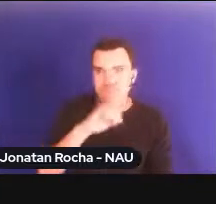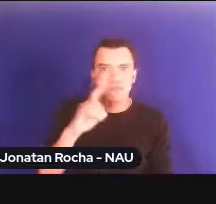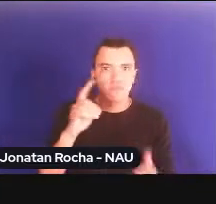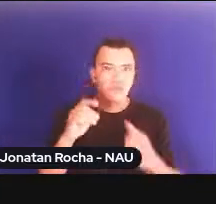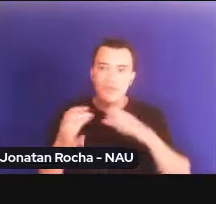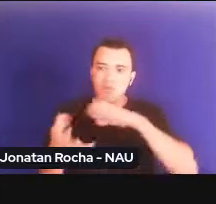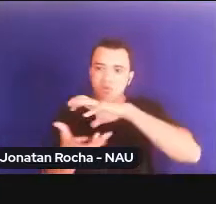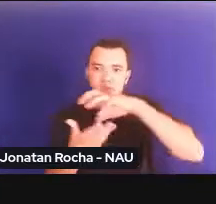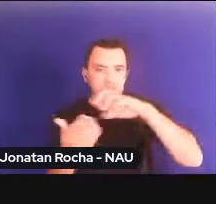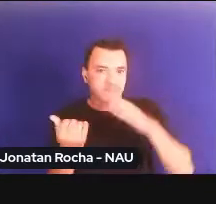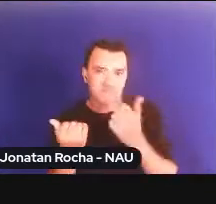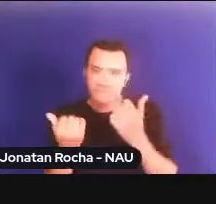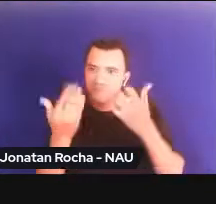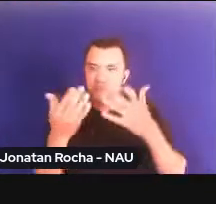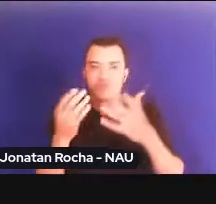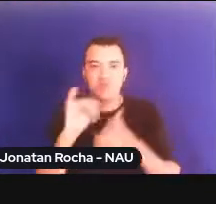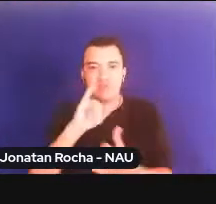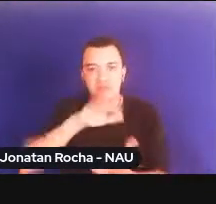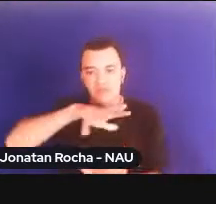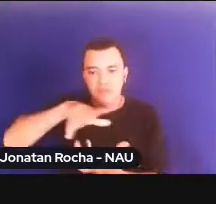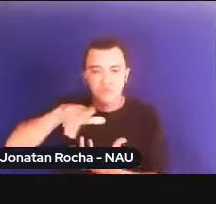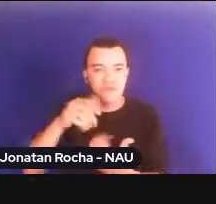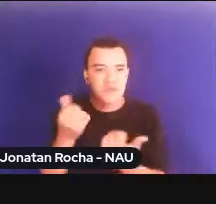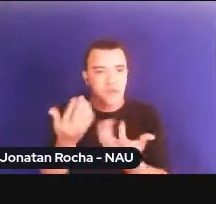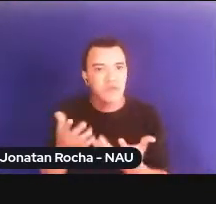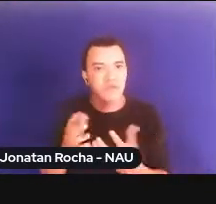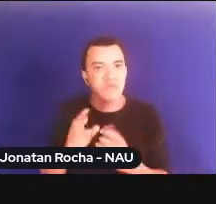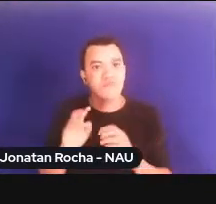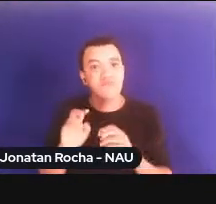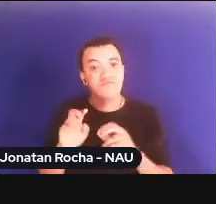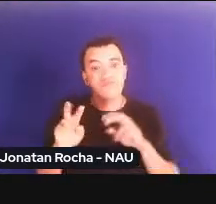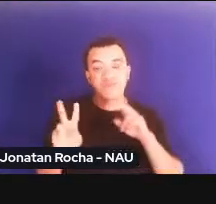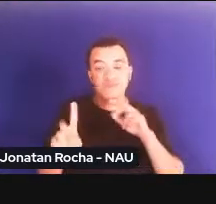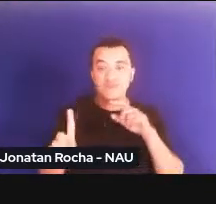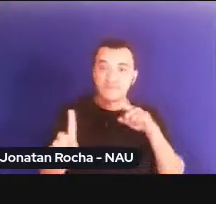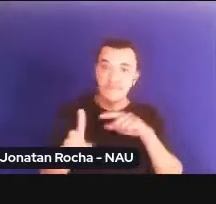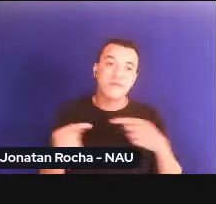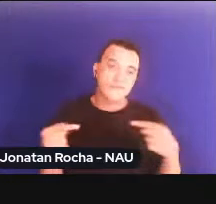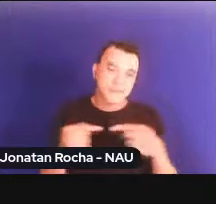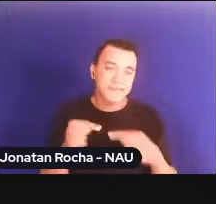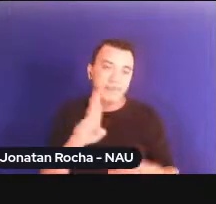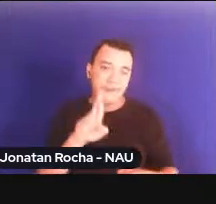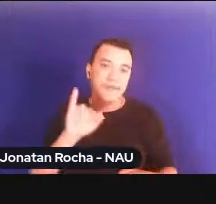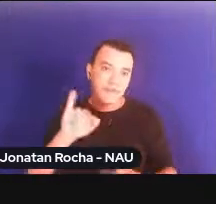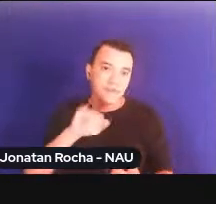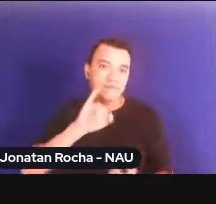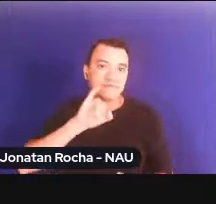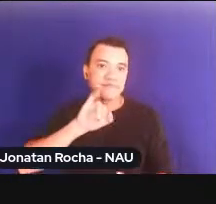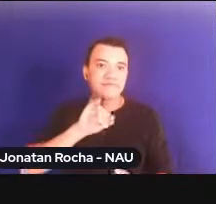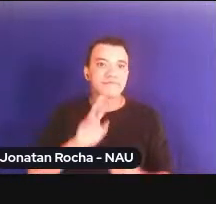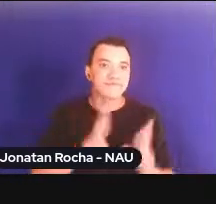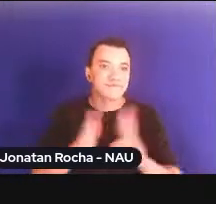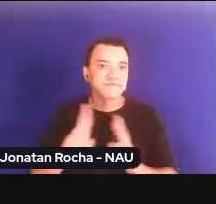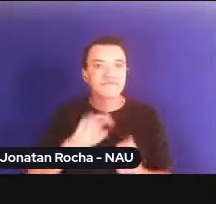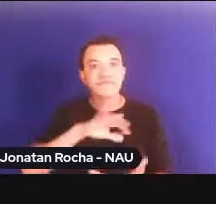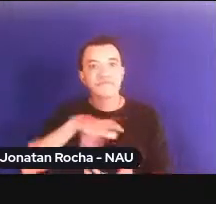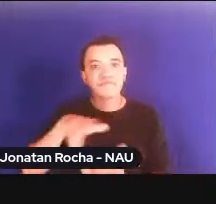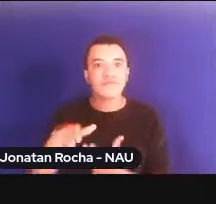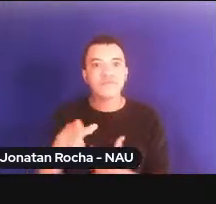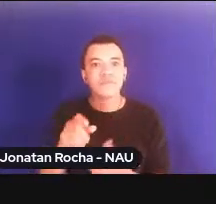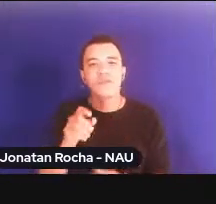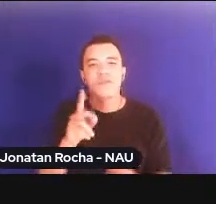nacionais, e que, portanto, atraem o olhar das relações internacionais com uma lupa apenas,